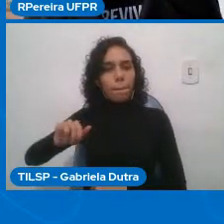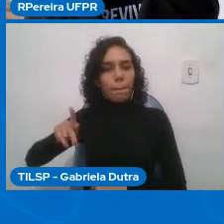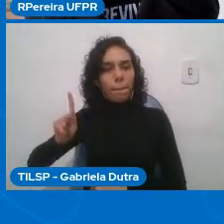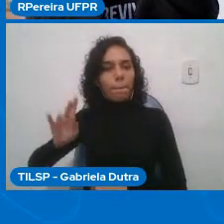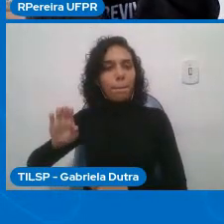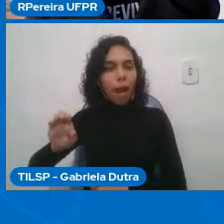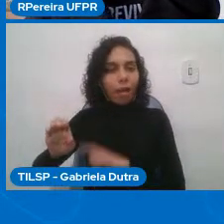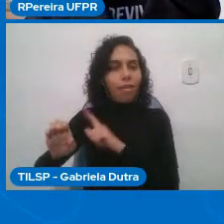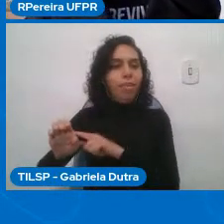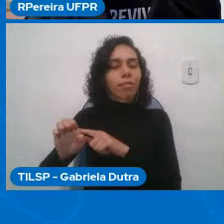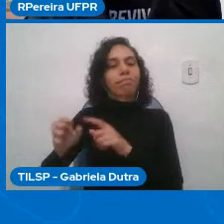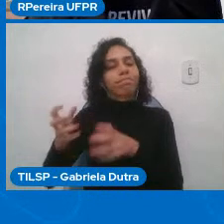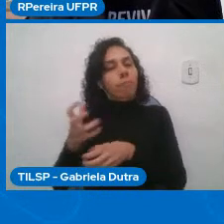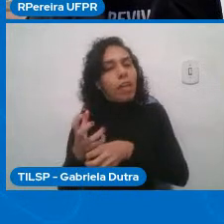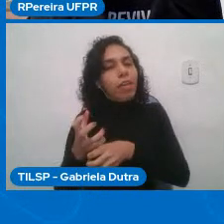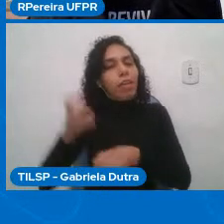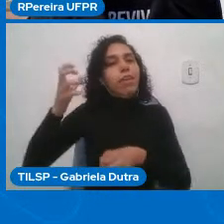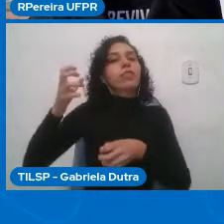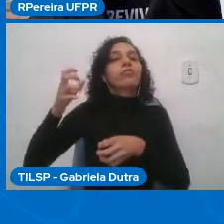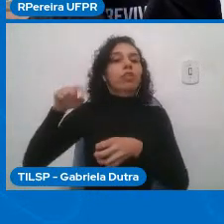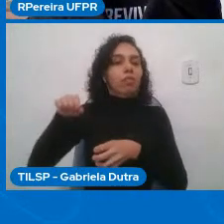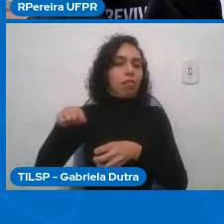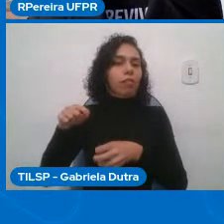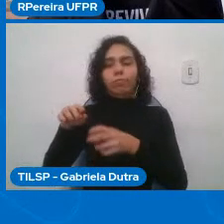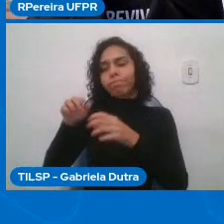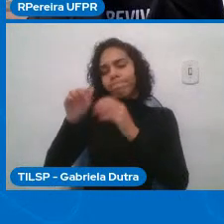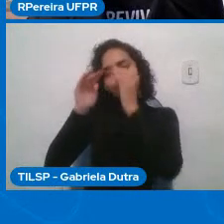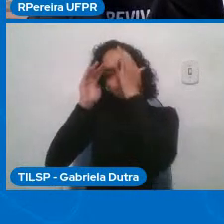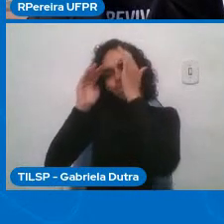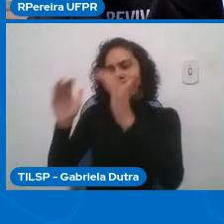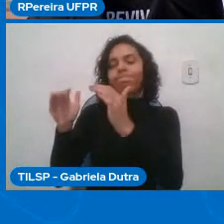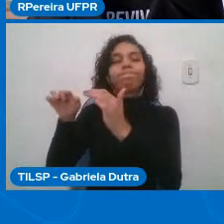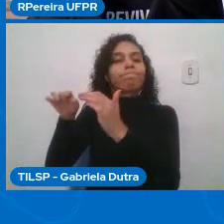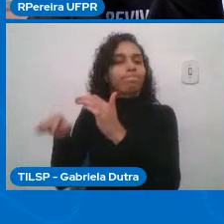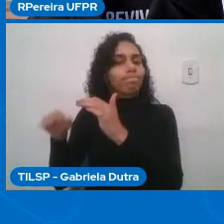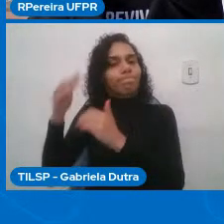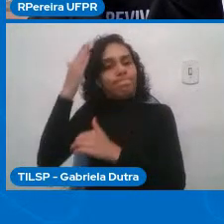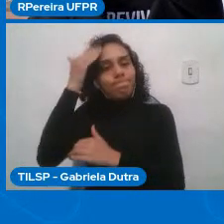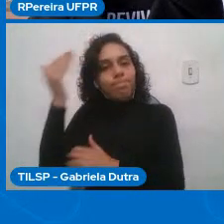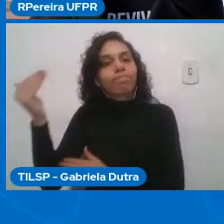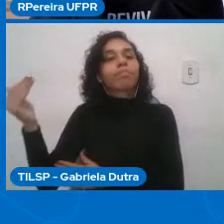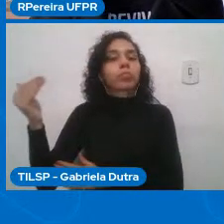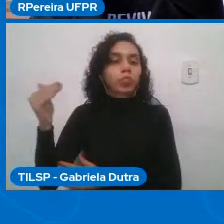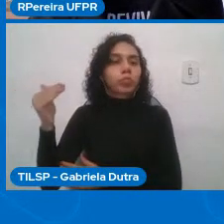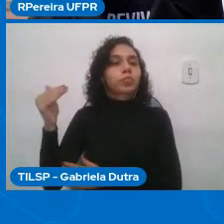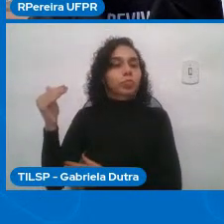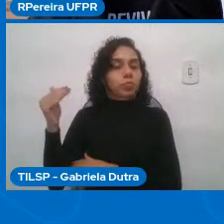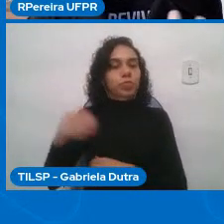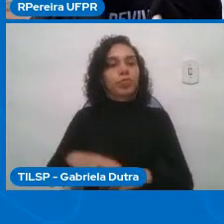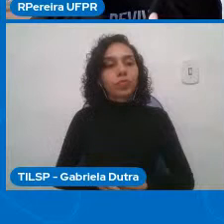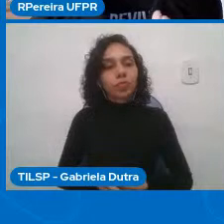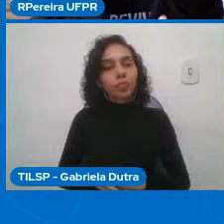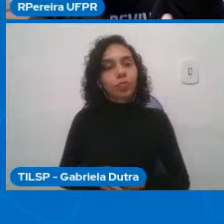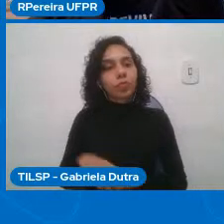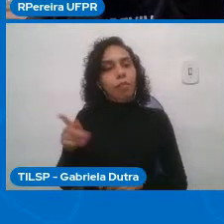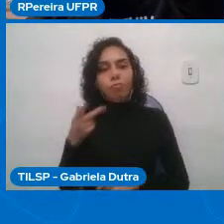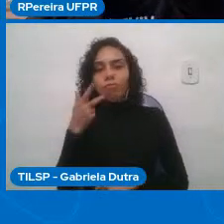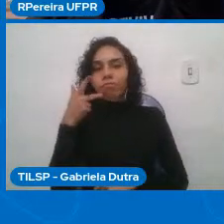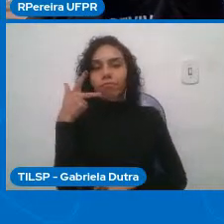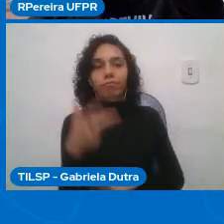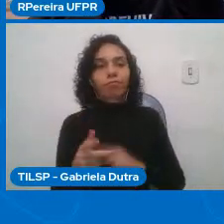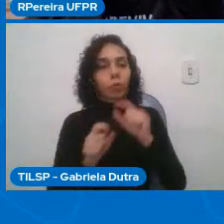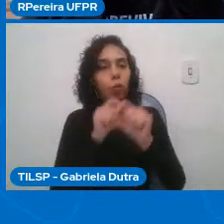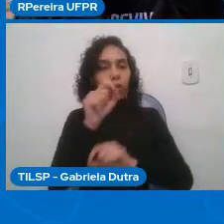respeitado britânico ele sempre argumentava que a ciência e tecnologia ela não nos é